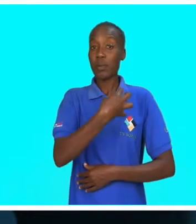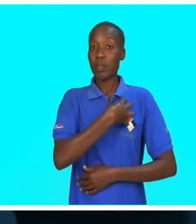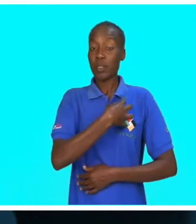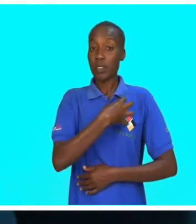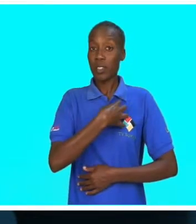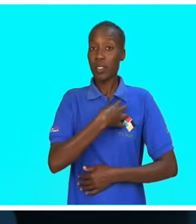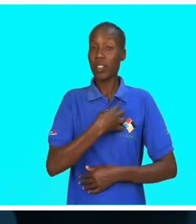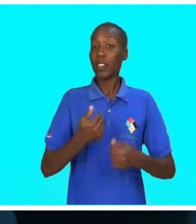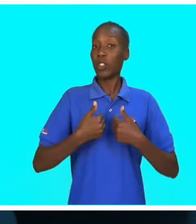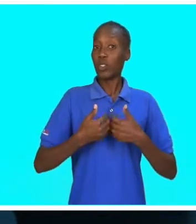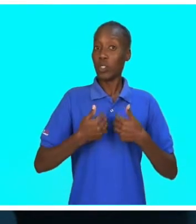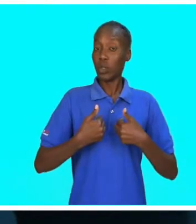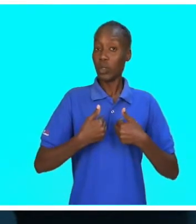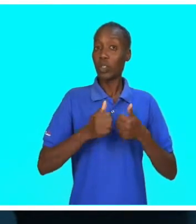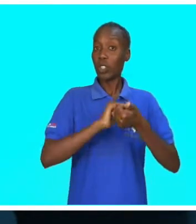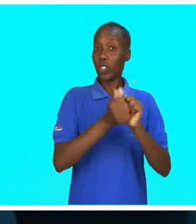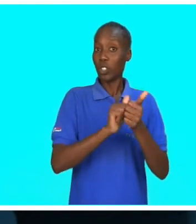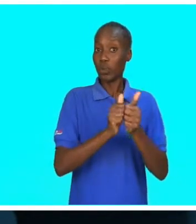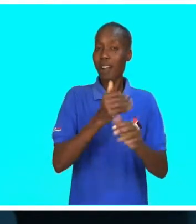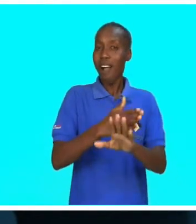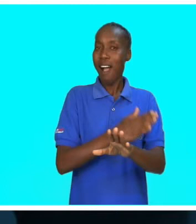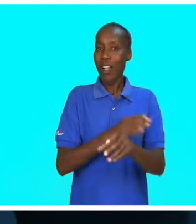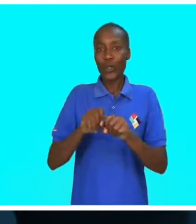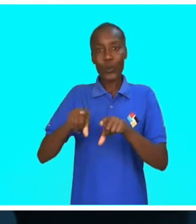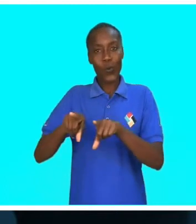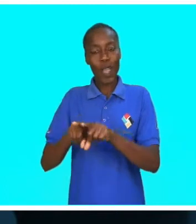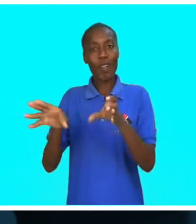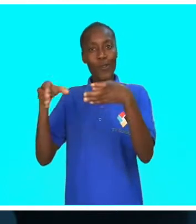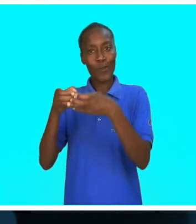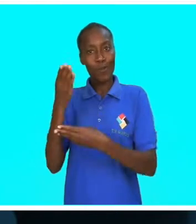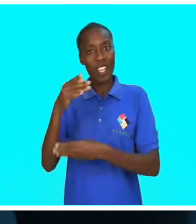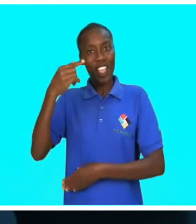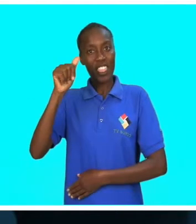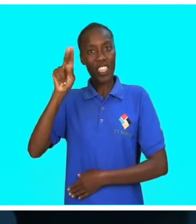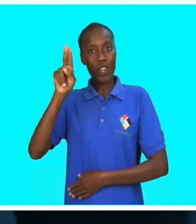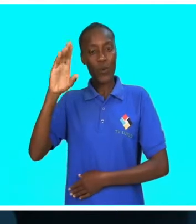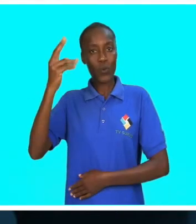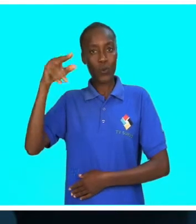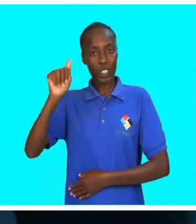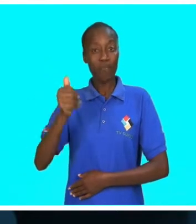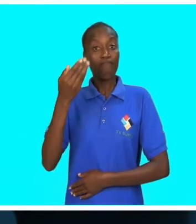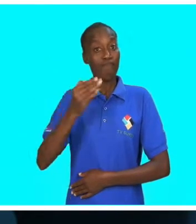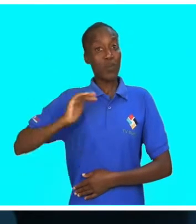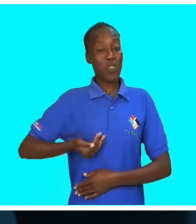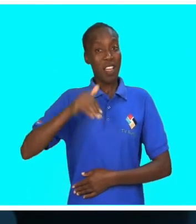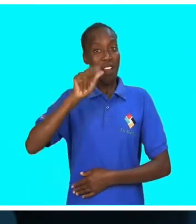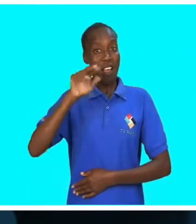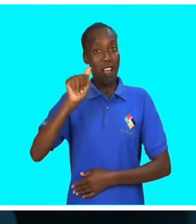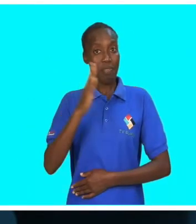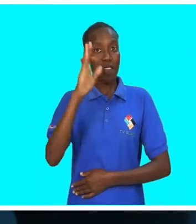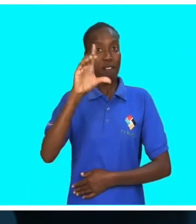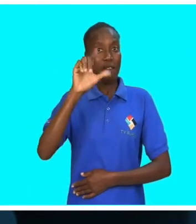A vice-ministra da Juventude de Esporto e antiga colega de Itanuxa na Seleção Nacional, Ana